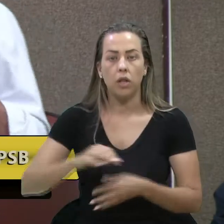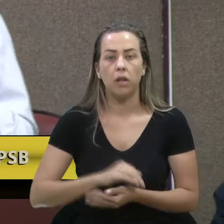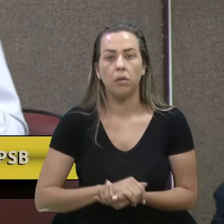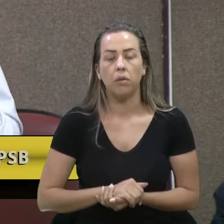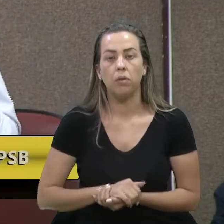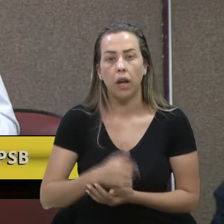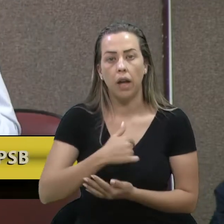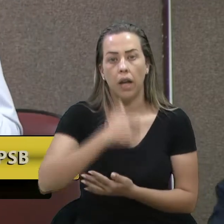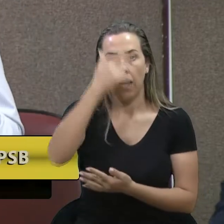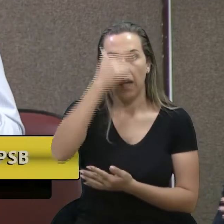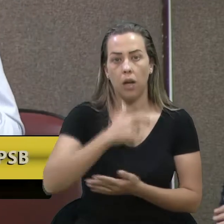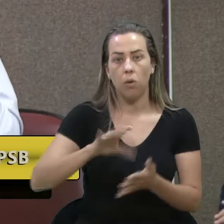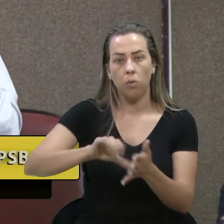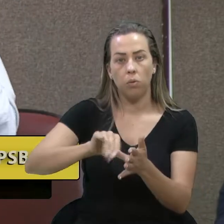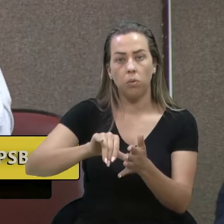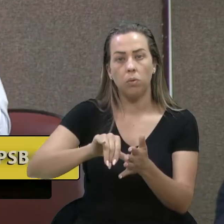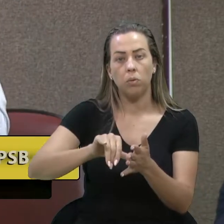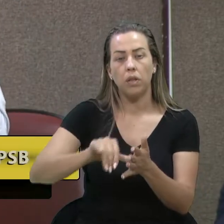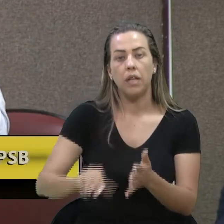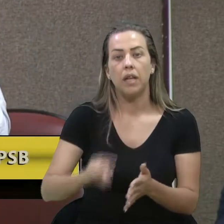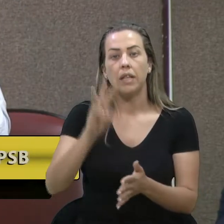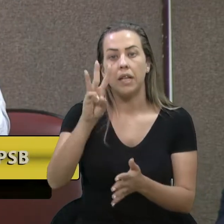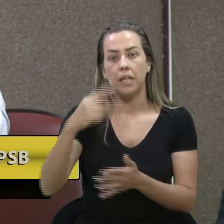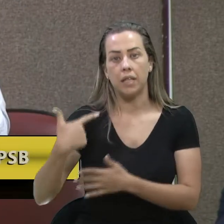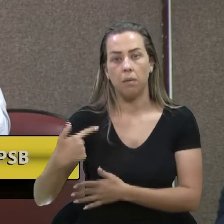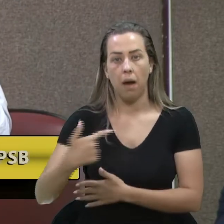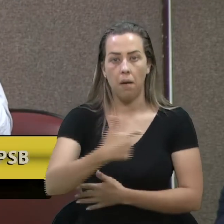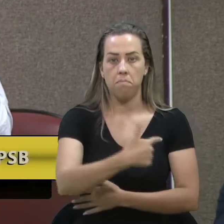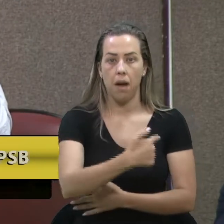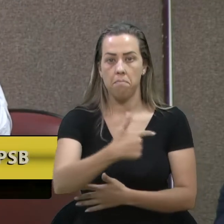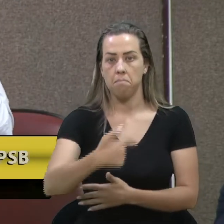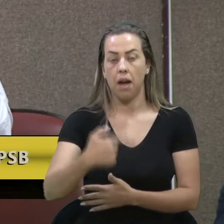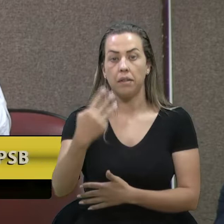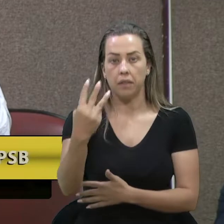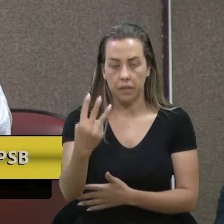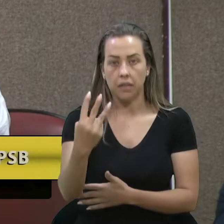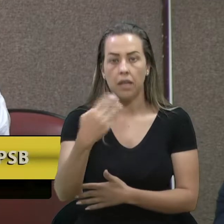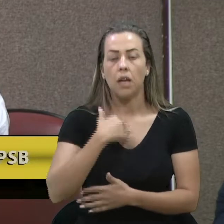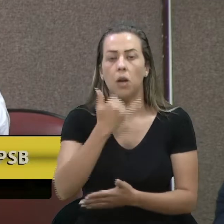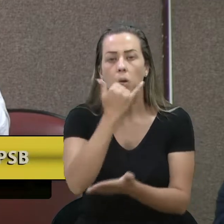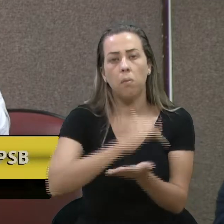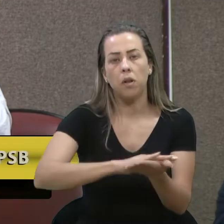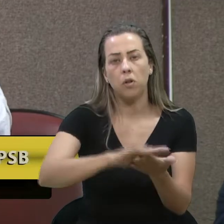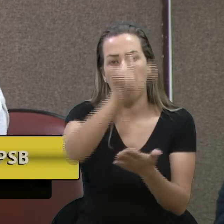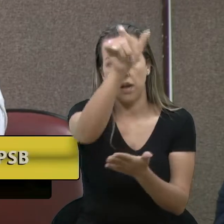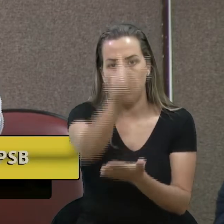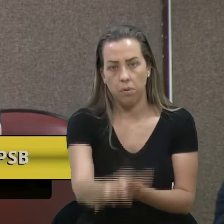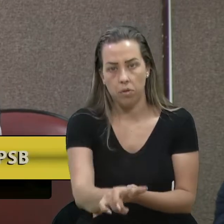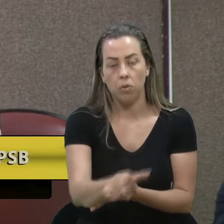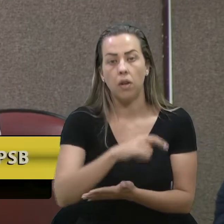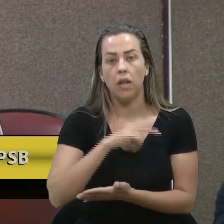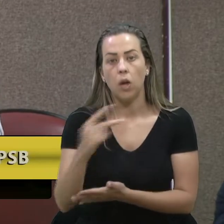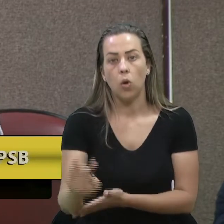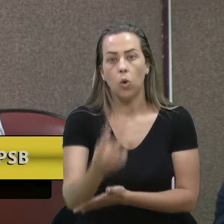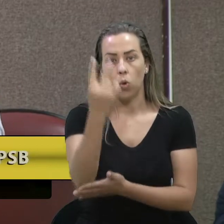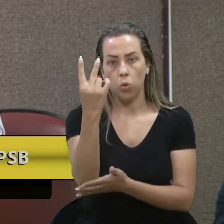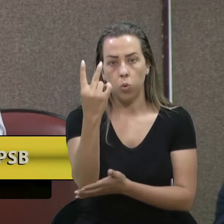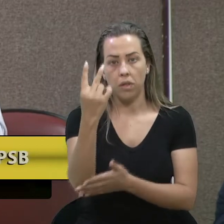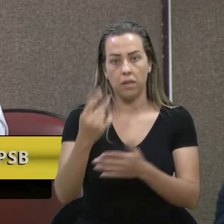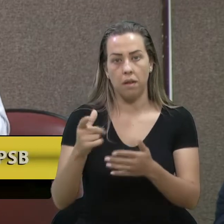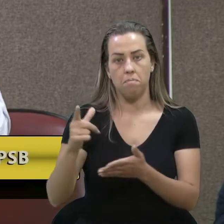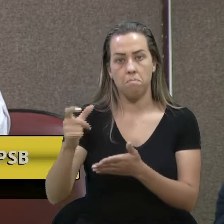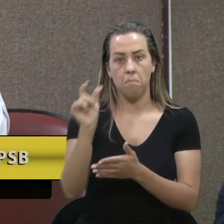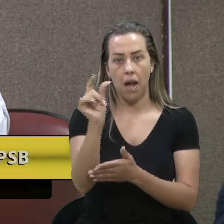Eu fui assaltado, levei três tiros. Eu perdoei essa pessoa. Tenho duas balas no meu corpo.